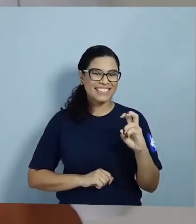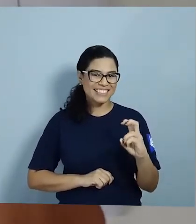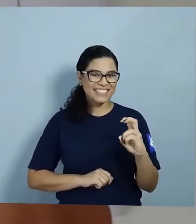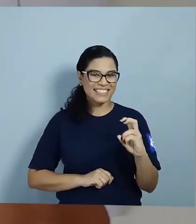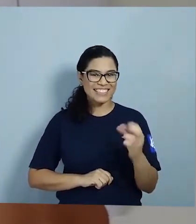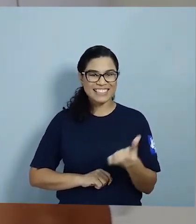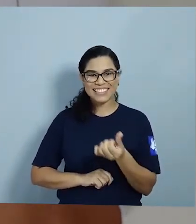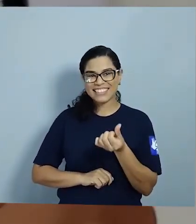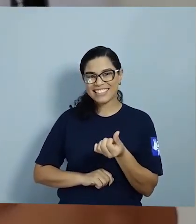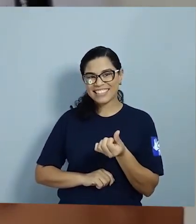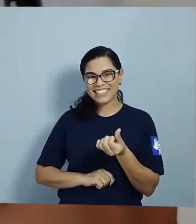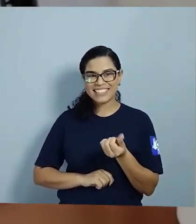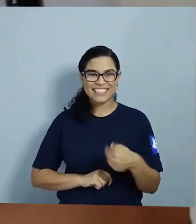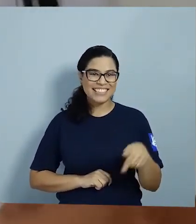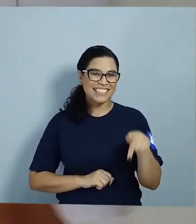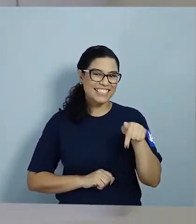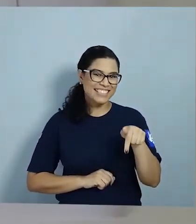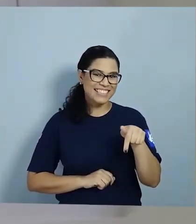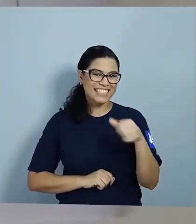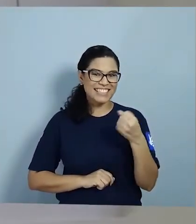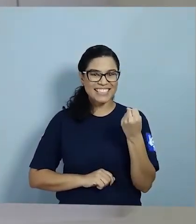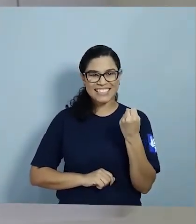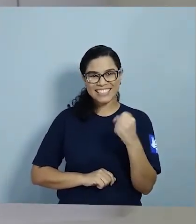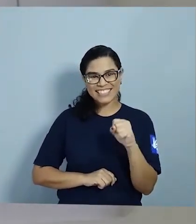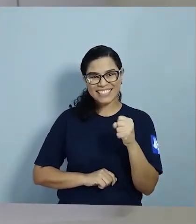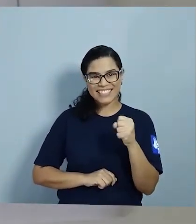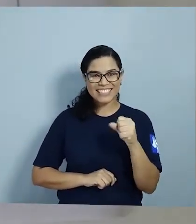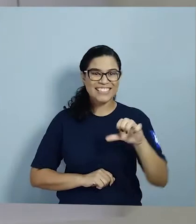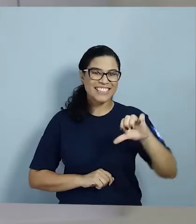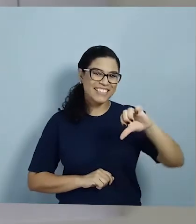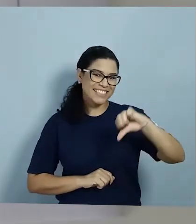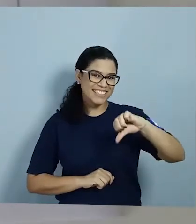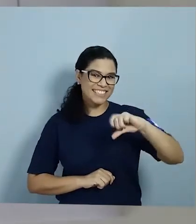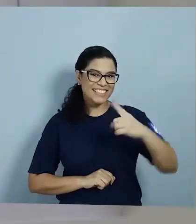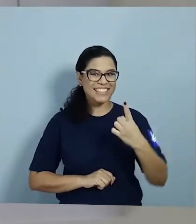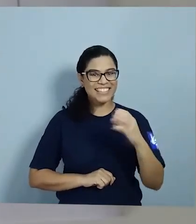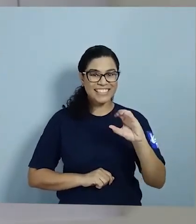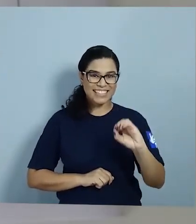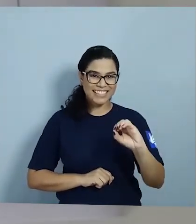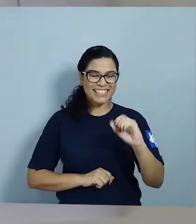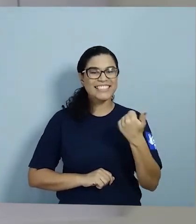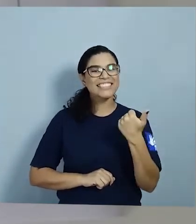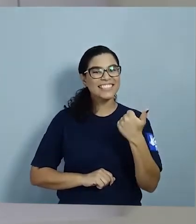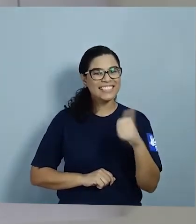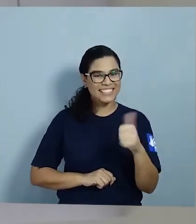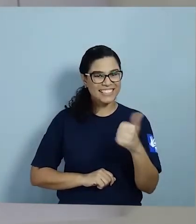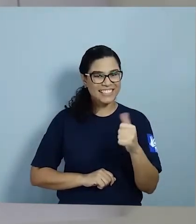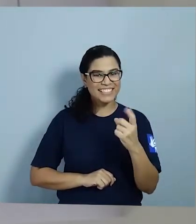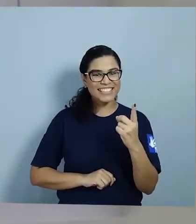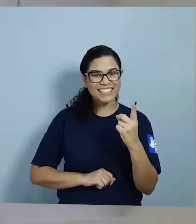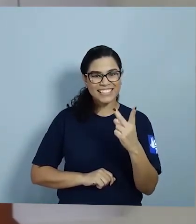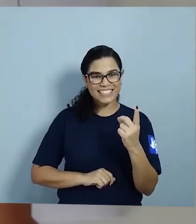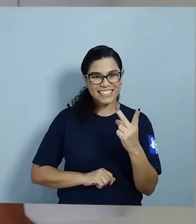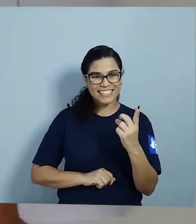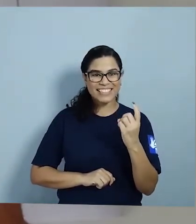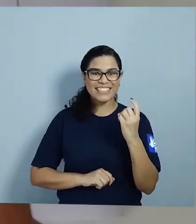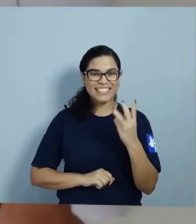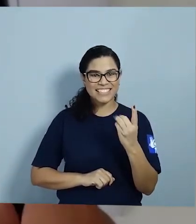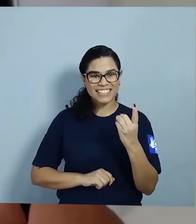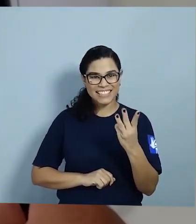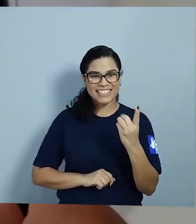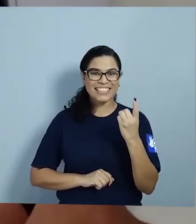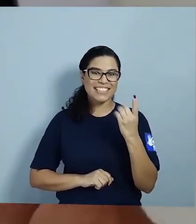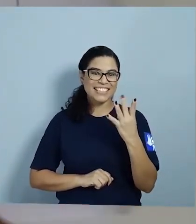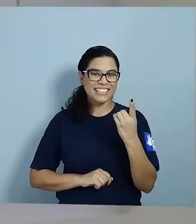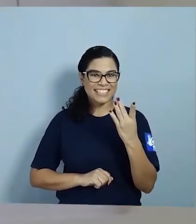4, 5, 6, 7, 8, 9, 10, 11, 12,